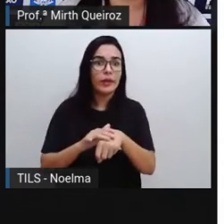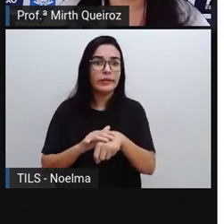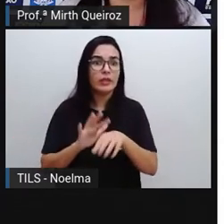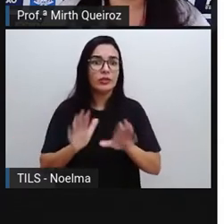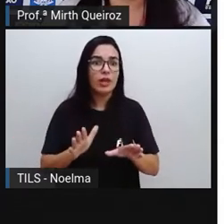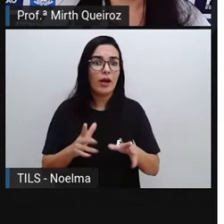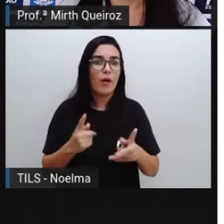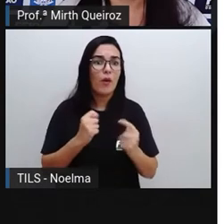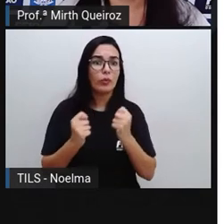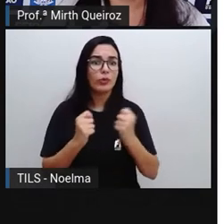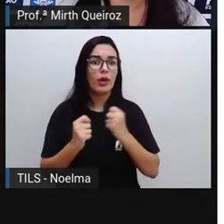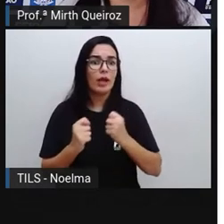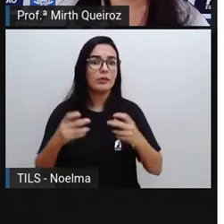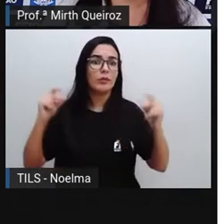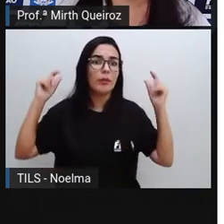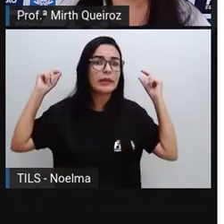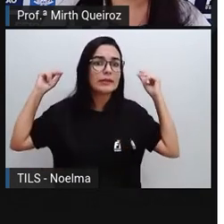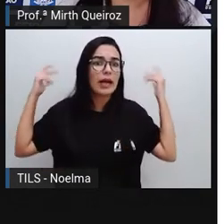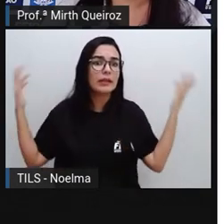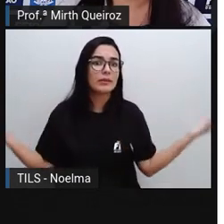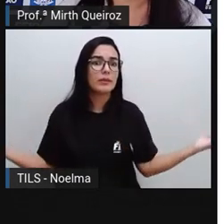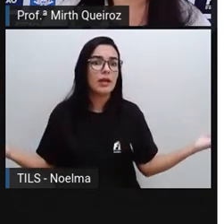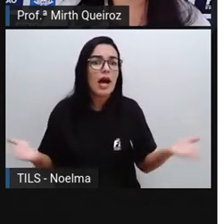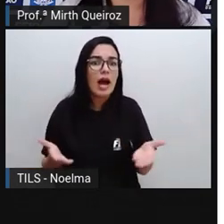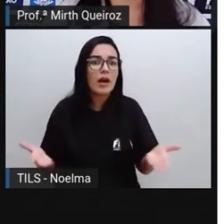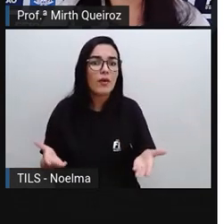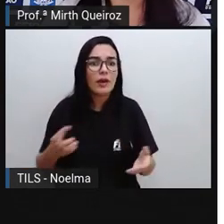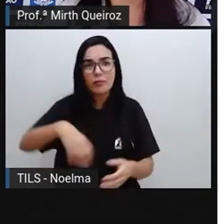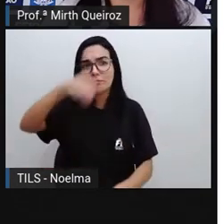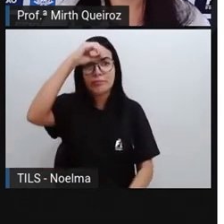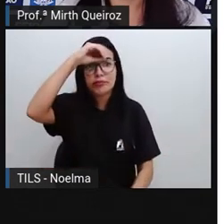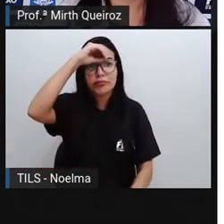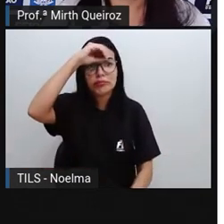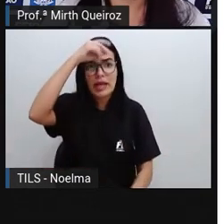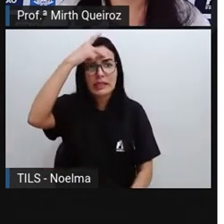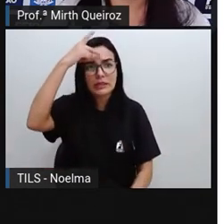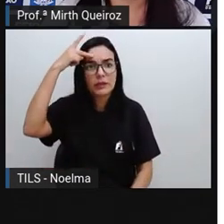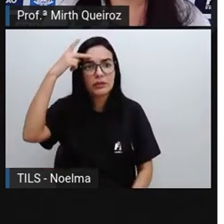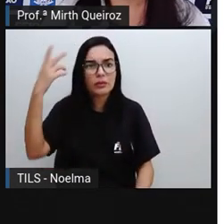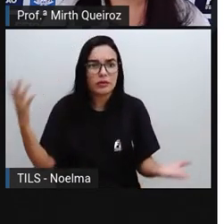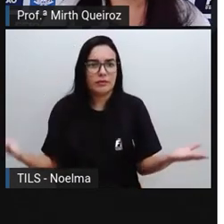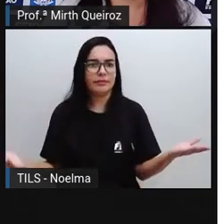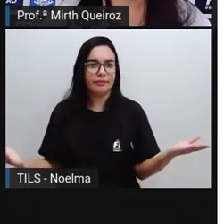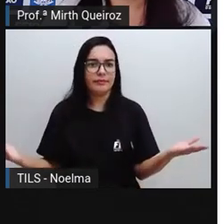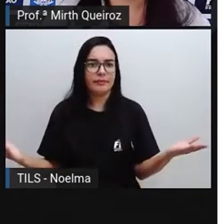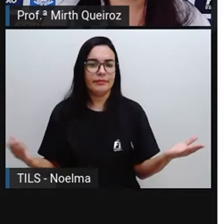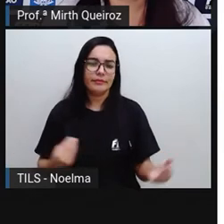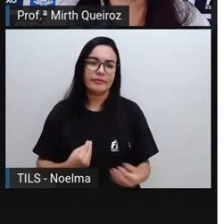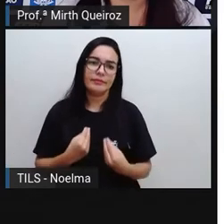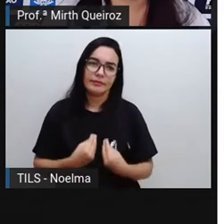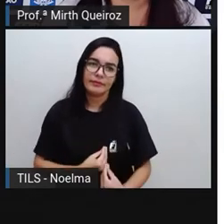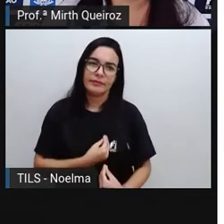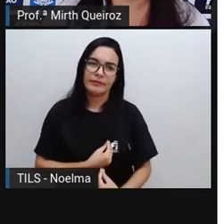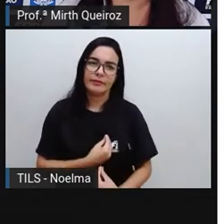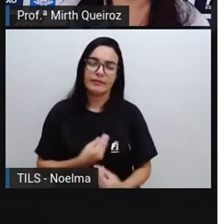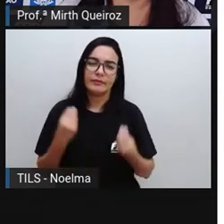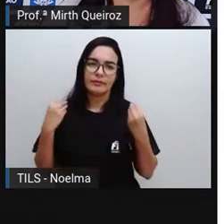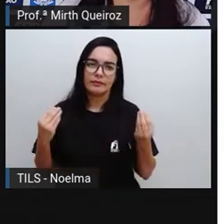controladas por conta da ignorância, infelizmente, aí, do ser humano, certo?